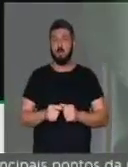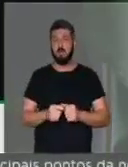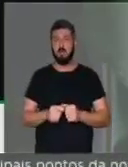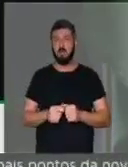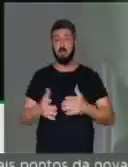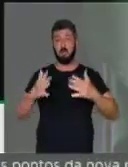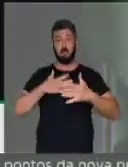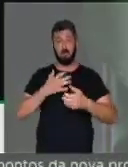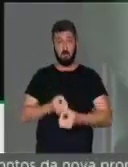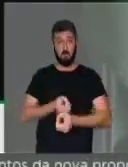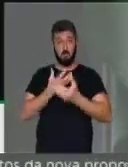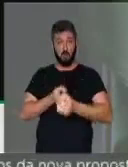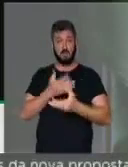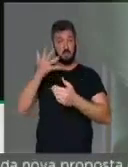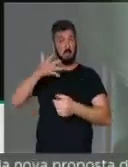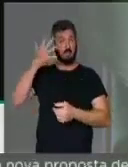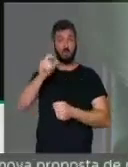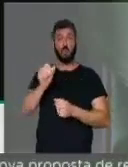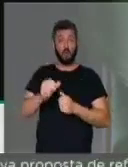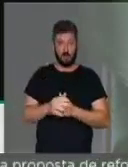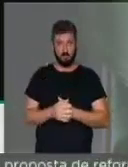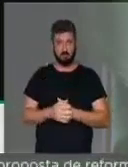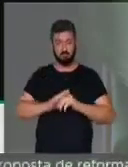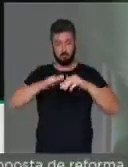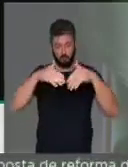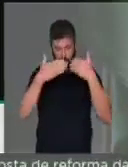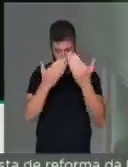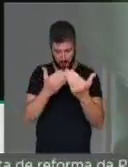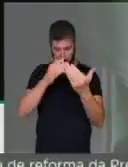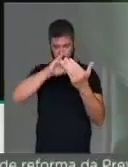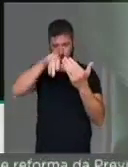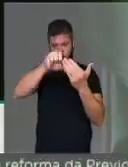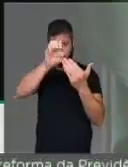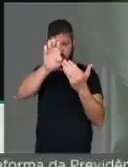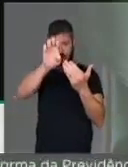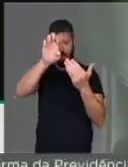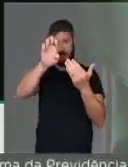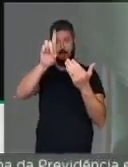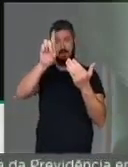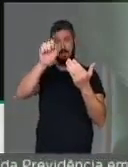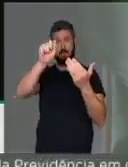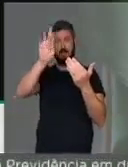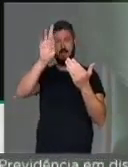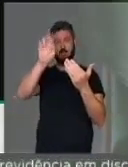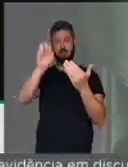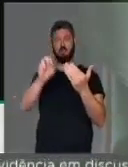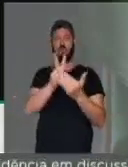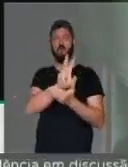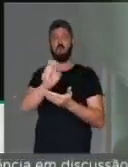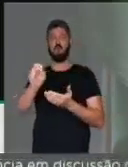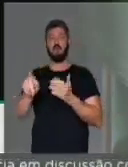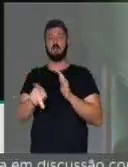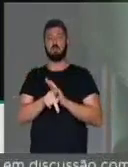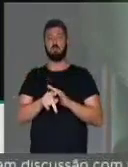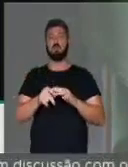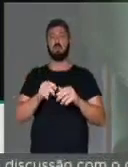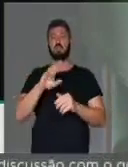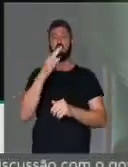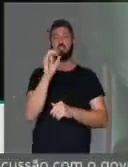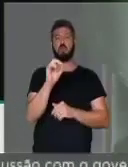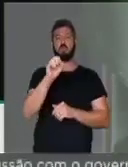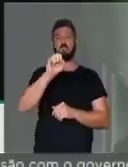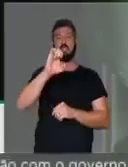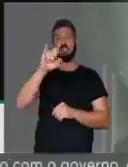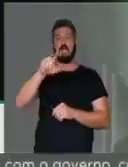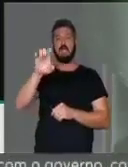O meu pronunciamento, homenageando o Josué de Castro com os versos de Chico Saice e Nação